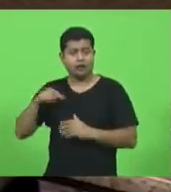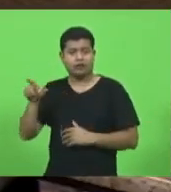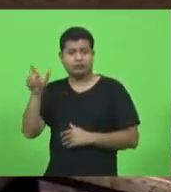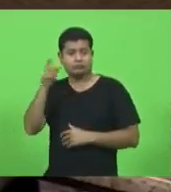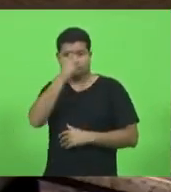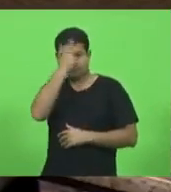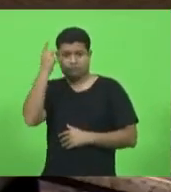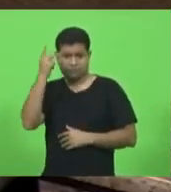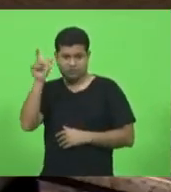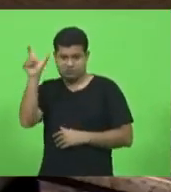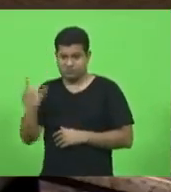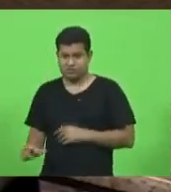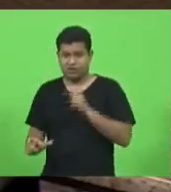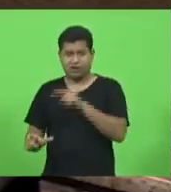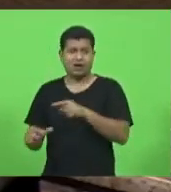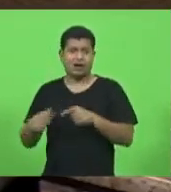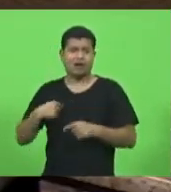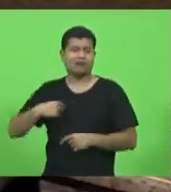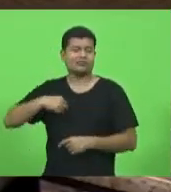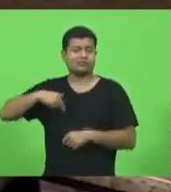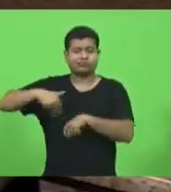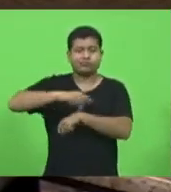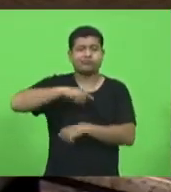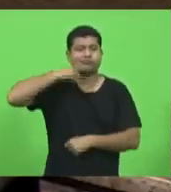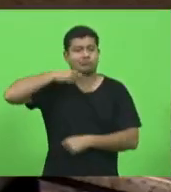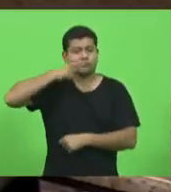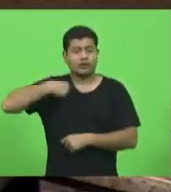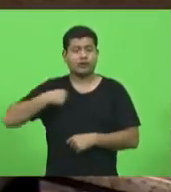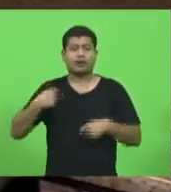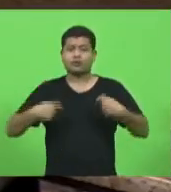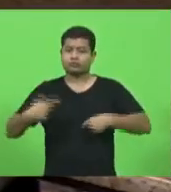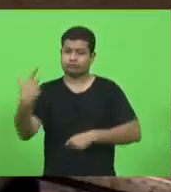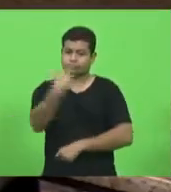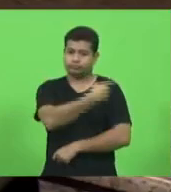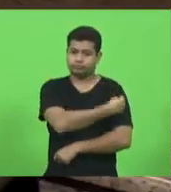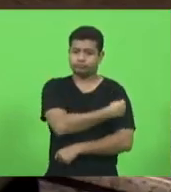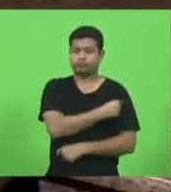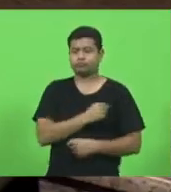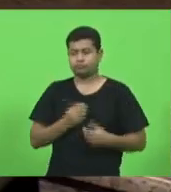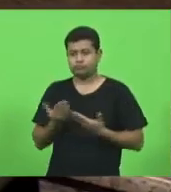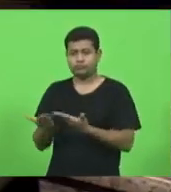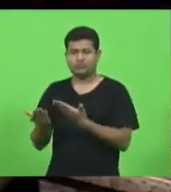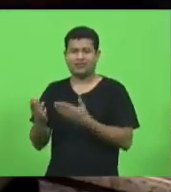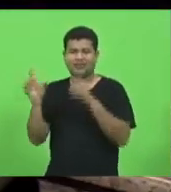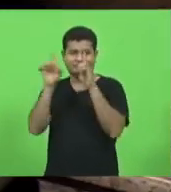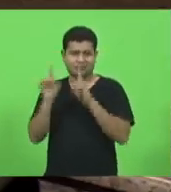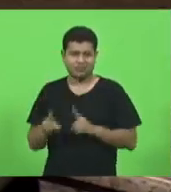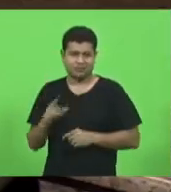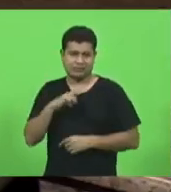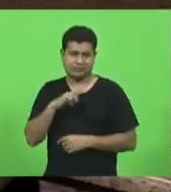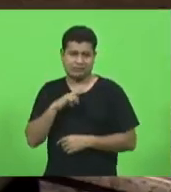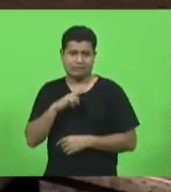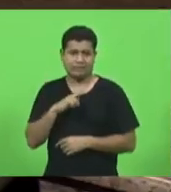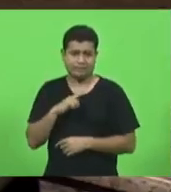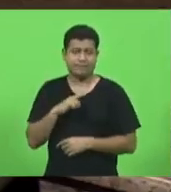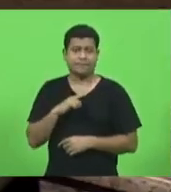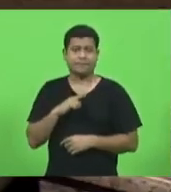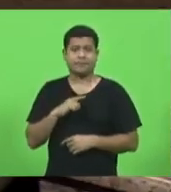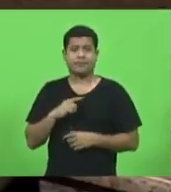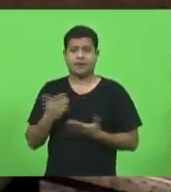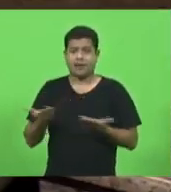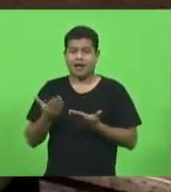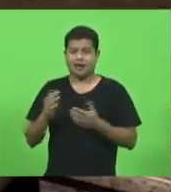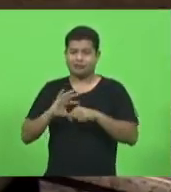receber a vacinação para ser imunizado aí contra essa peste que está se propagando aí na humanidade,